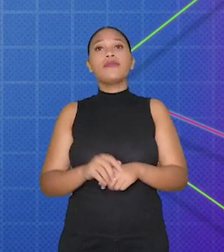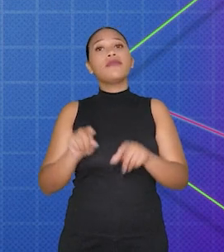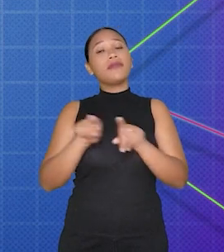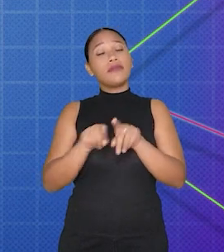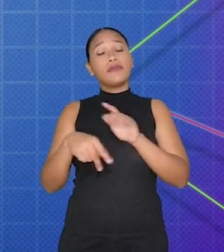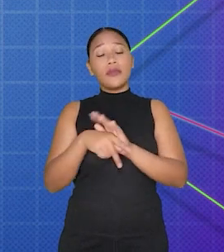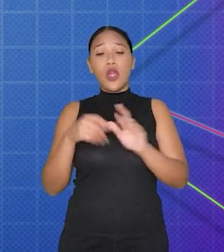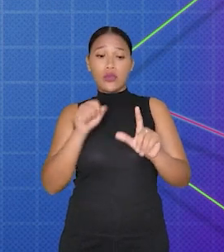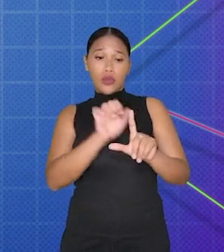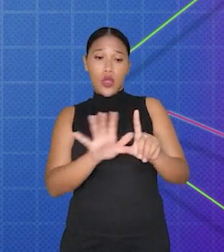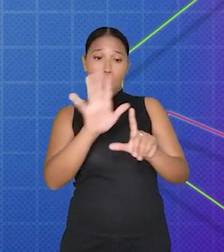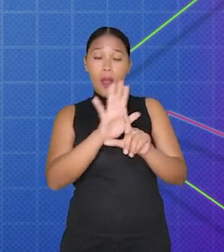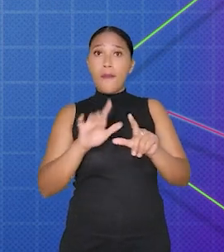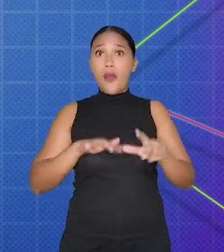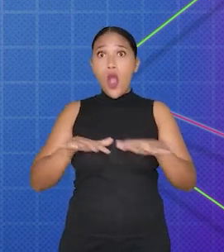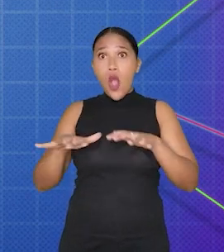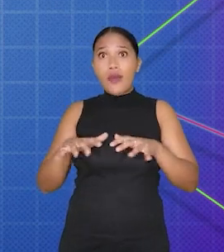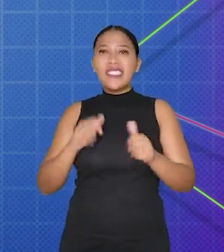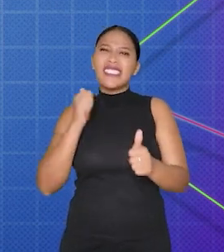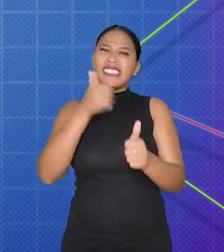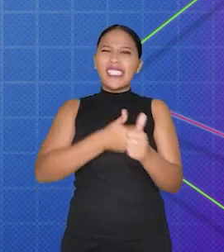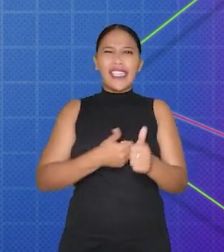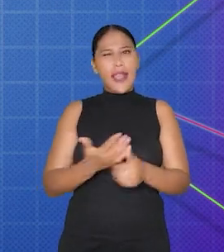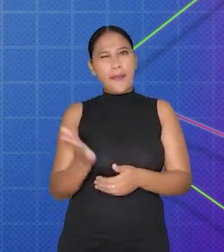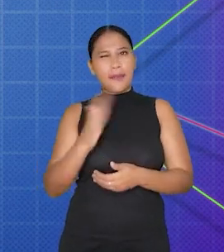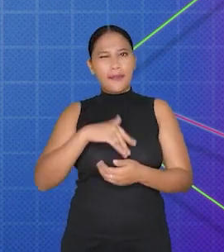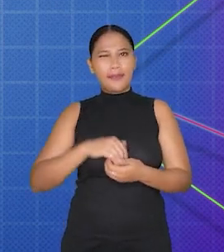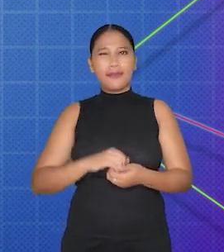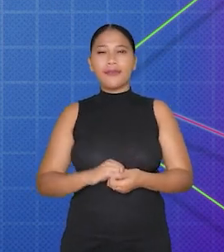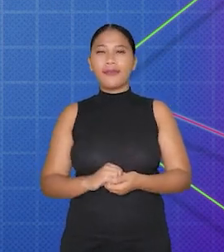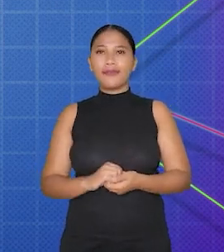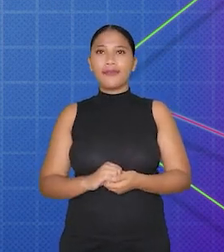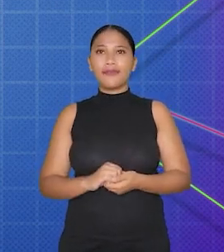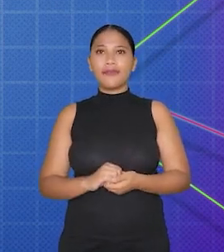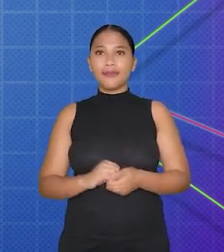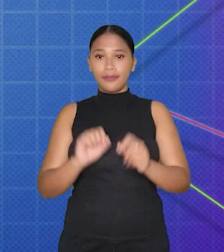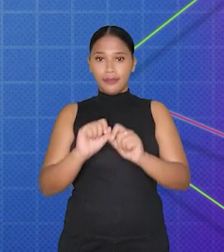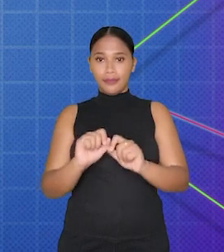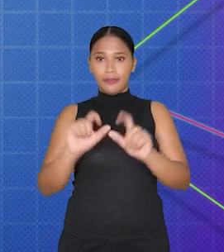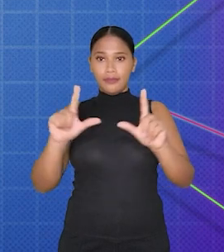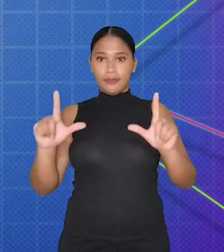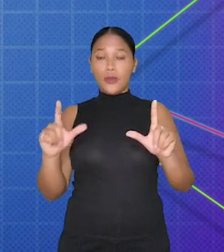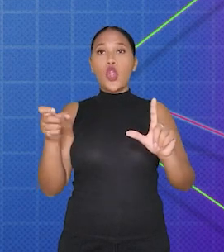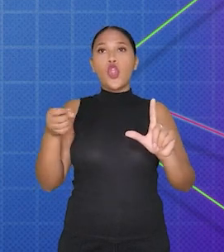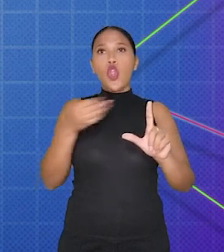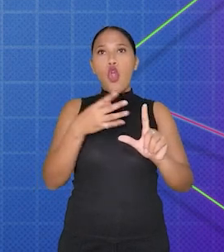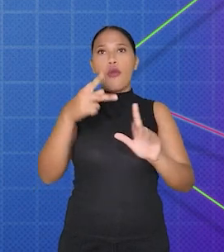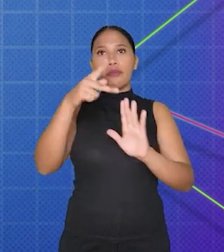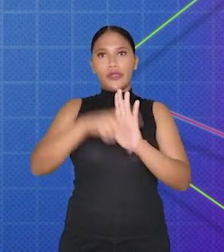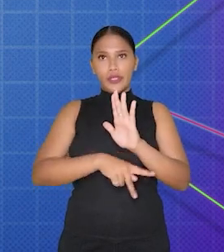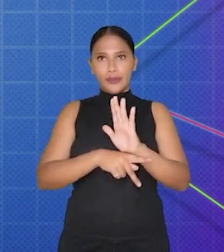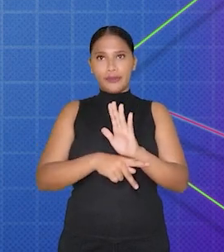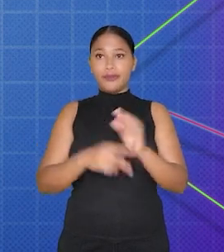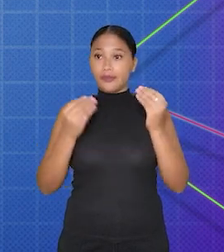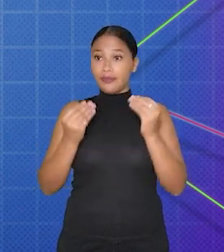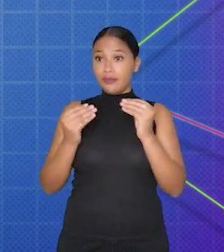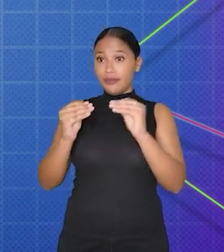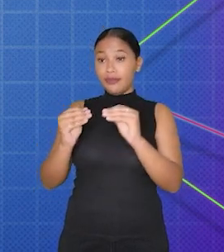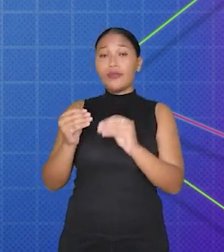de um movimento a um personagem no Construct 2, siga os seguintes passos. Abra o Construct 2 e crie um novo projeto.